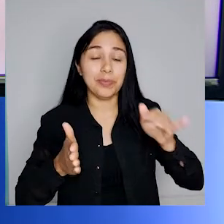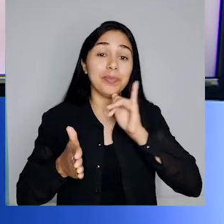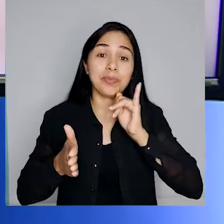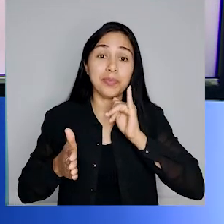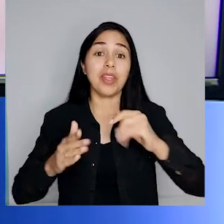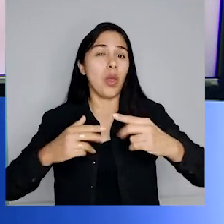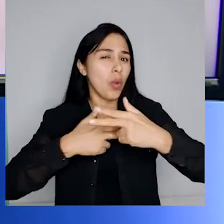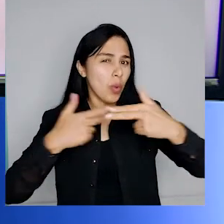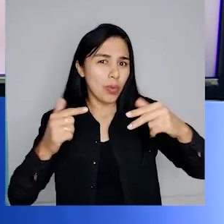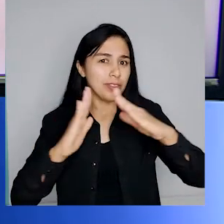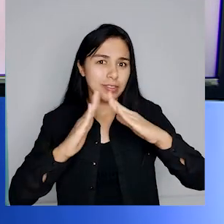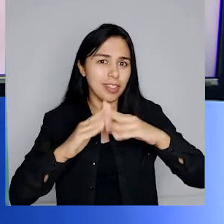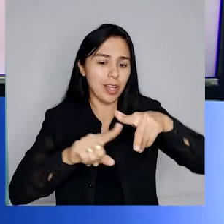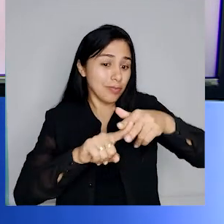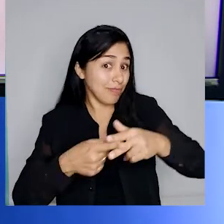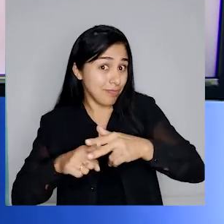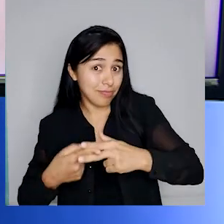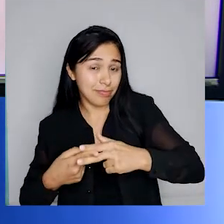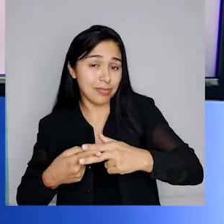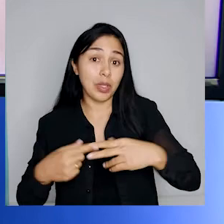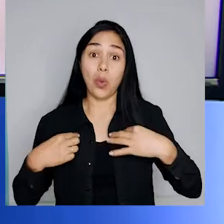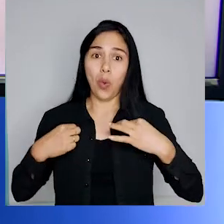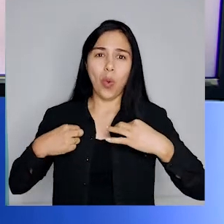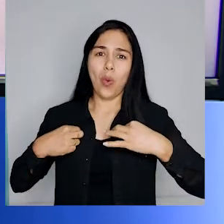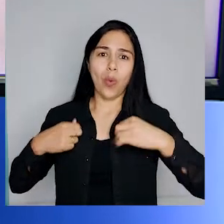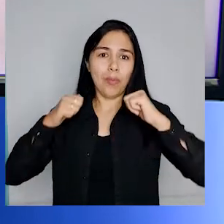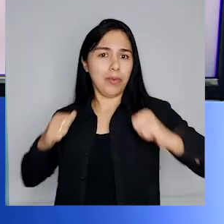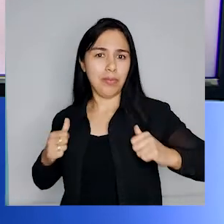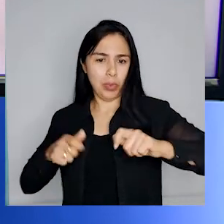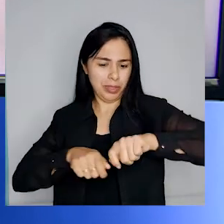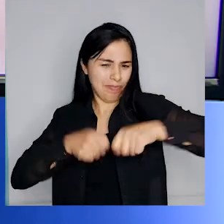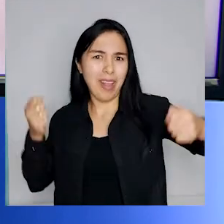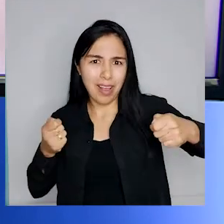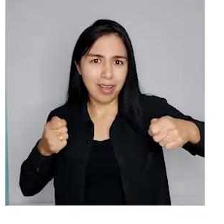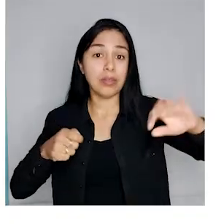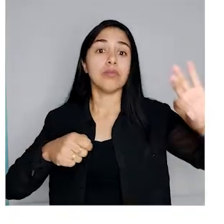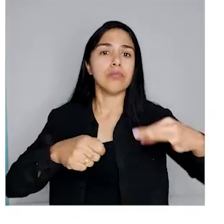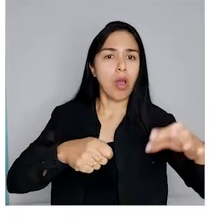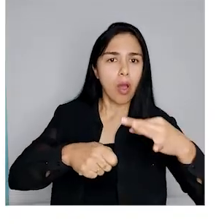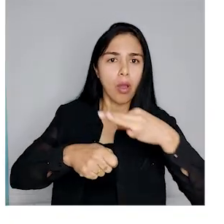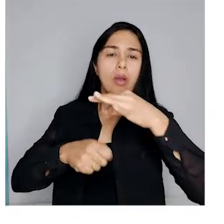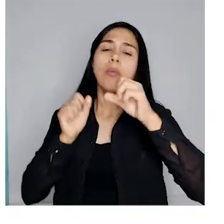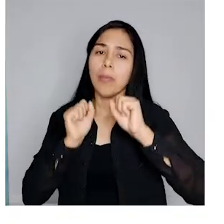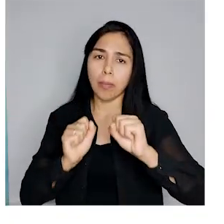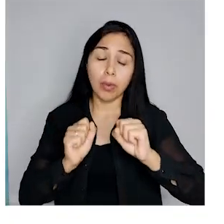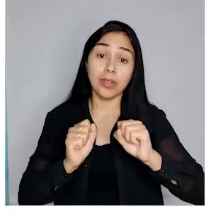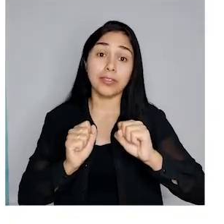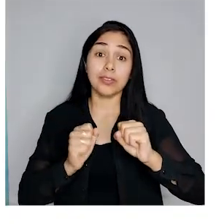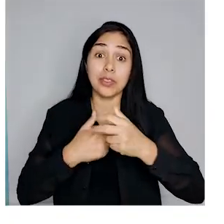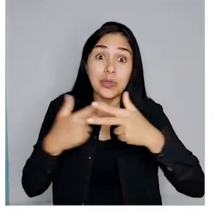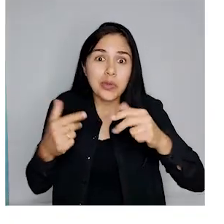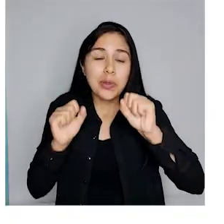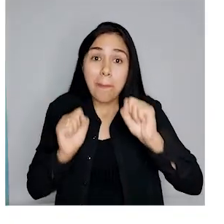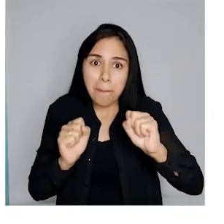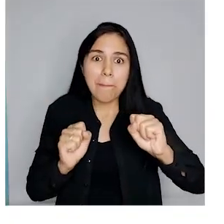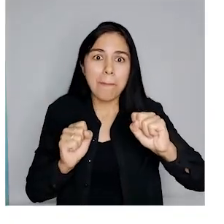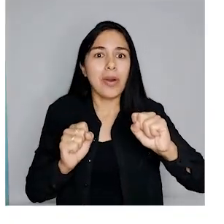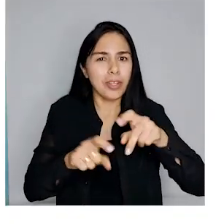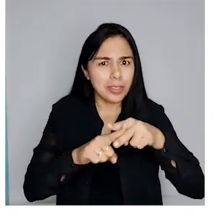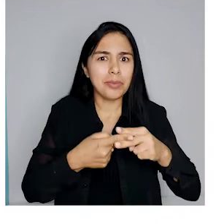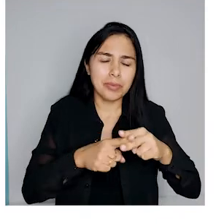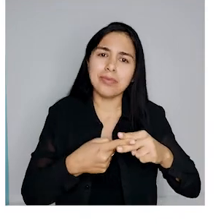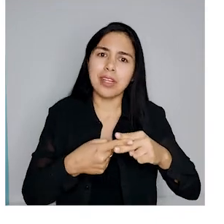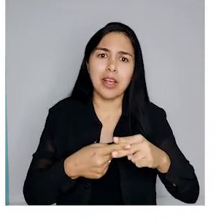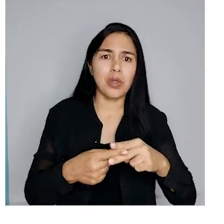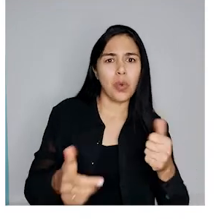Consertar um eletrodoméstico, emendar um rasgo, uma roupa ou bolsa. Se algo pode ser arrumado ou consertado e ainda é útil,